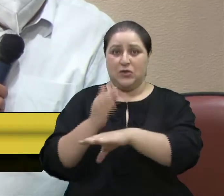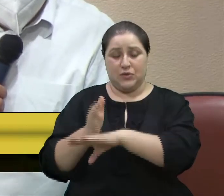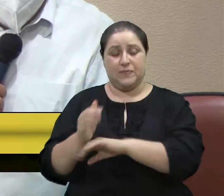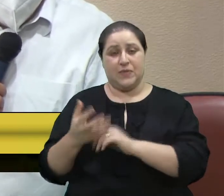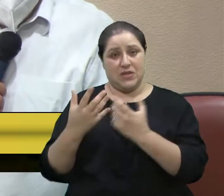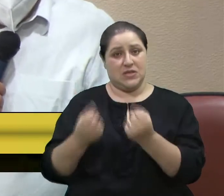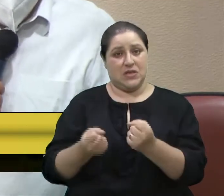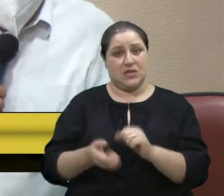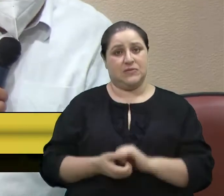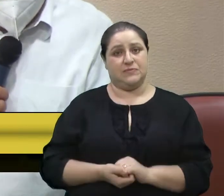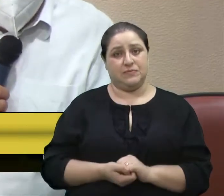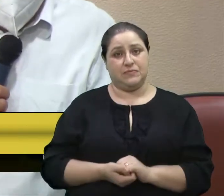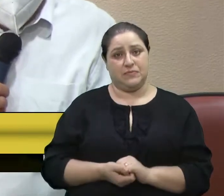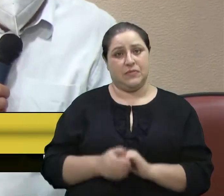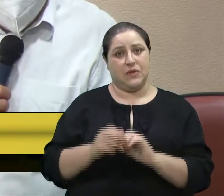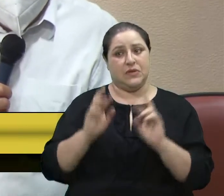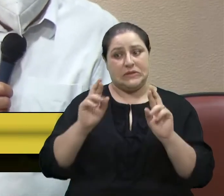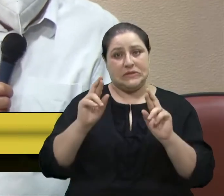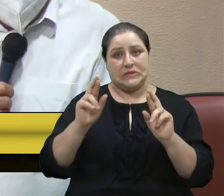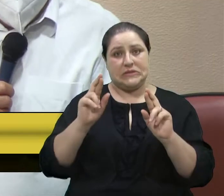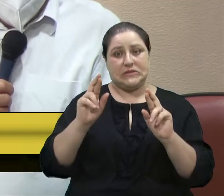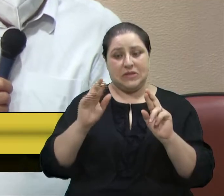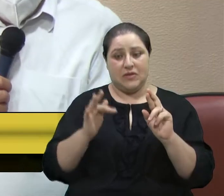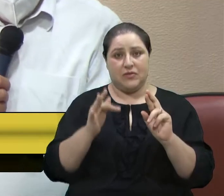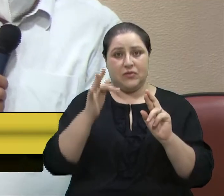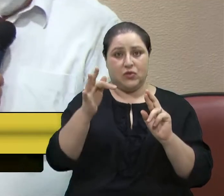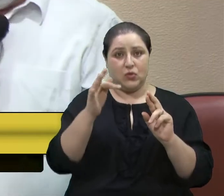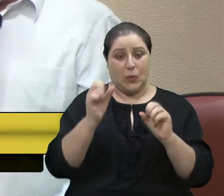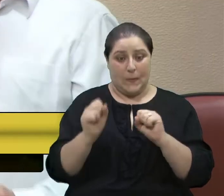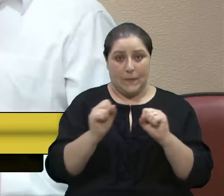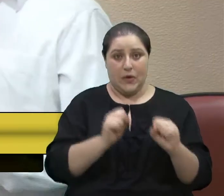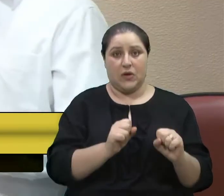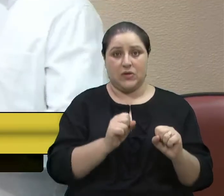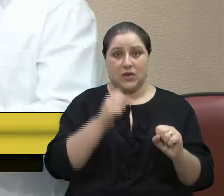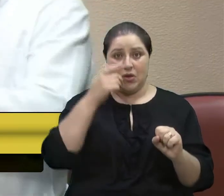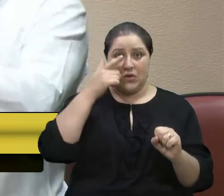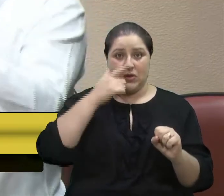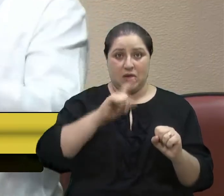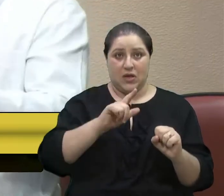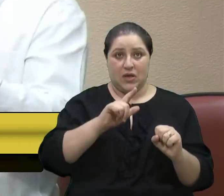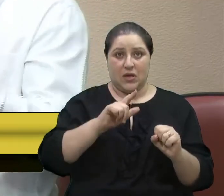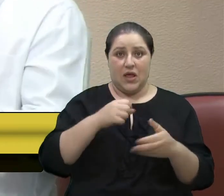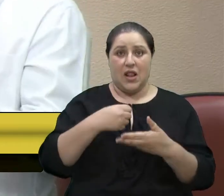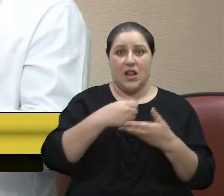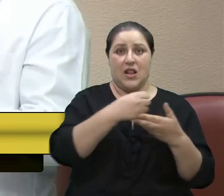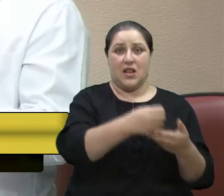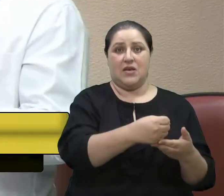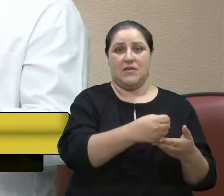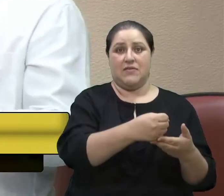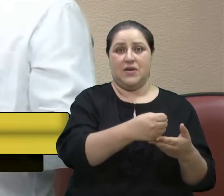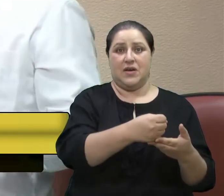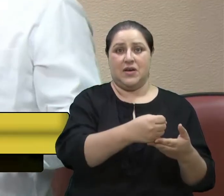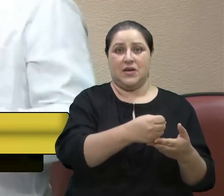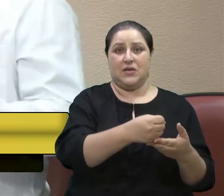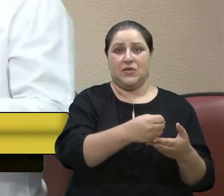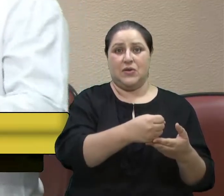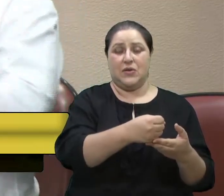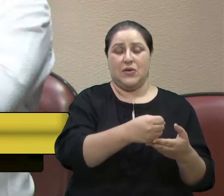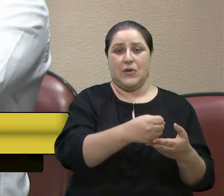que possa, ali na frente, ser levado mais a